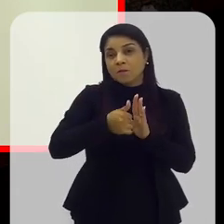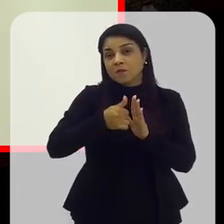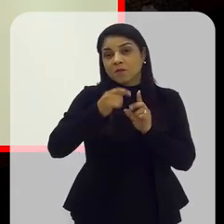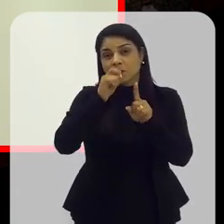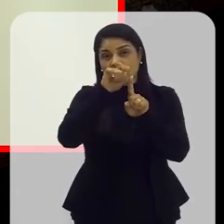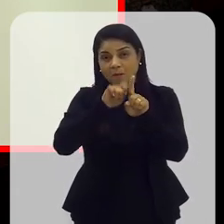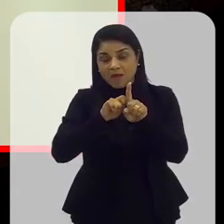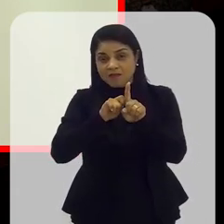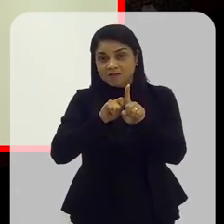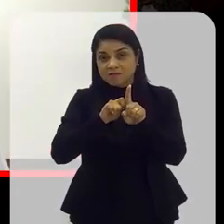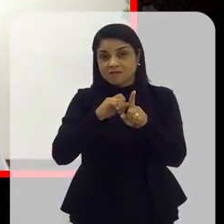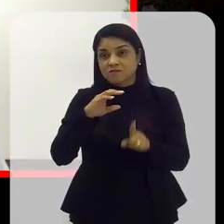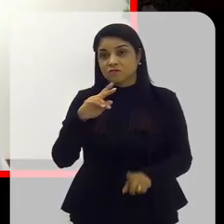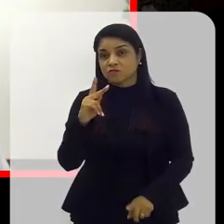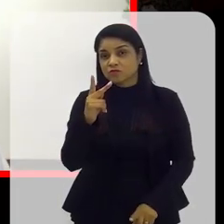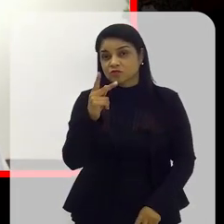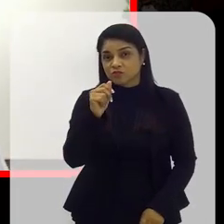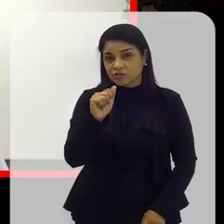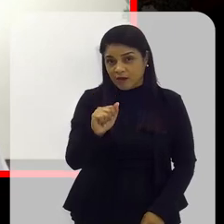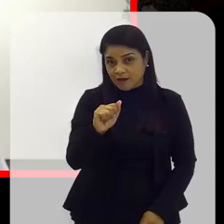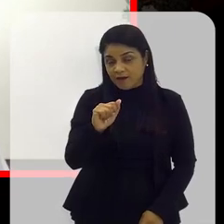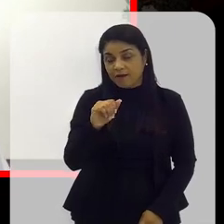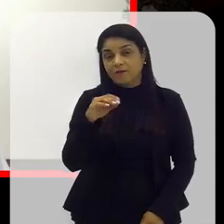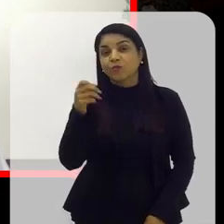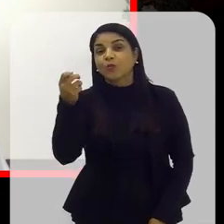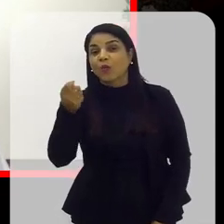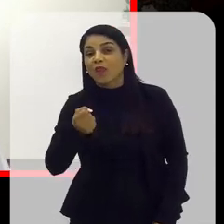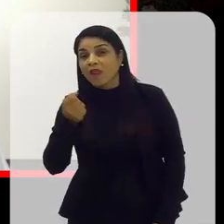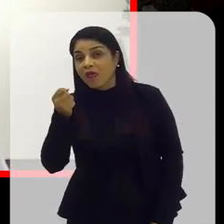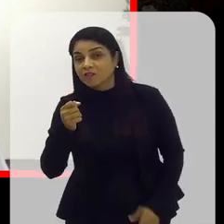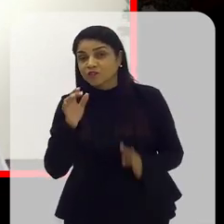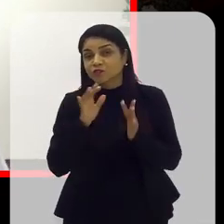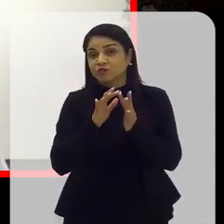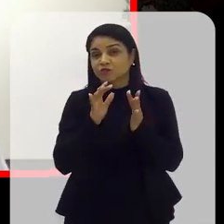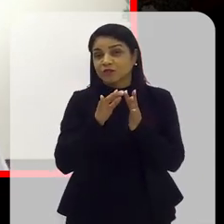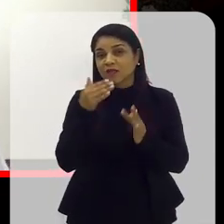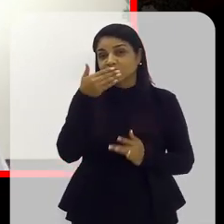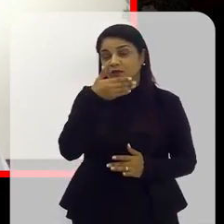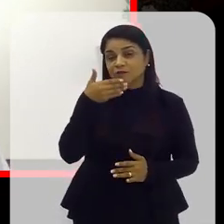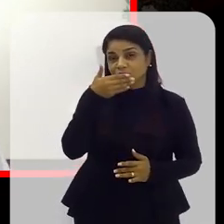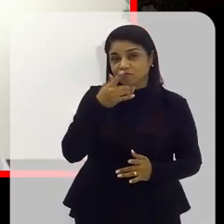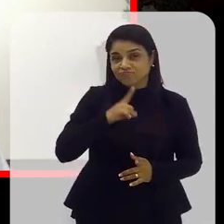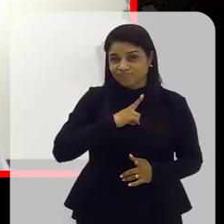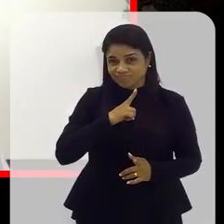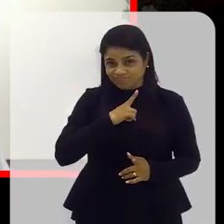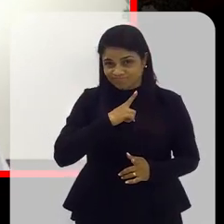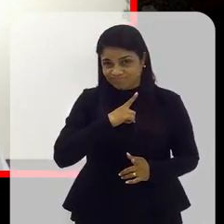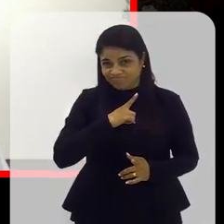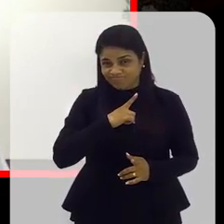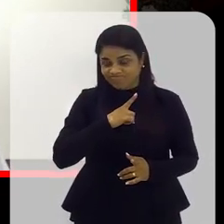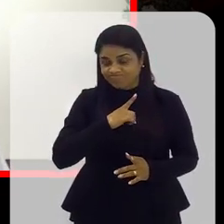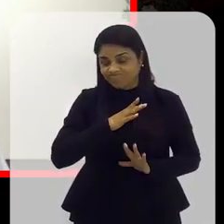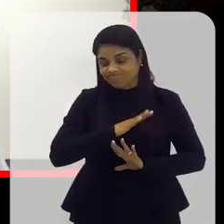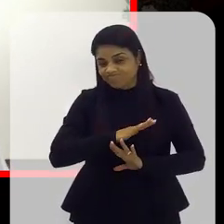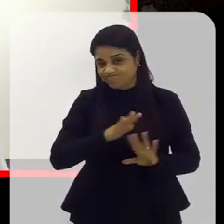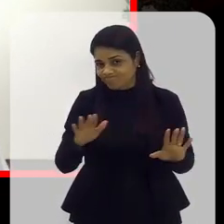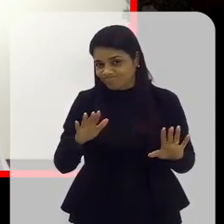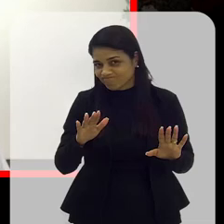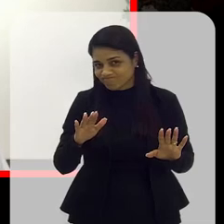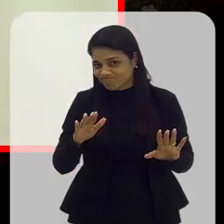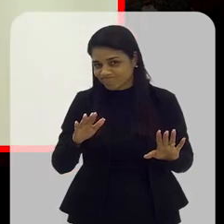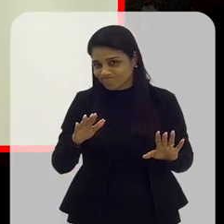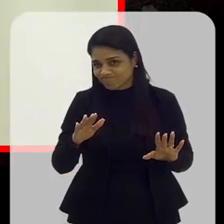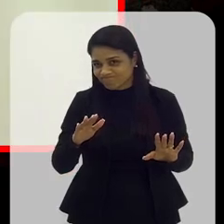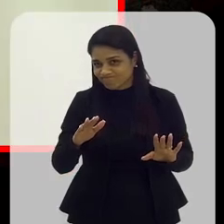chás e leites adocicados. Então, isso é sinal realmente dos